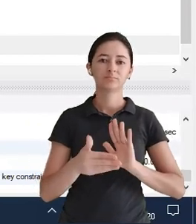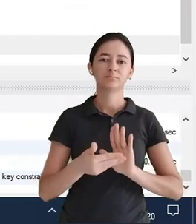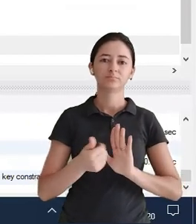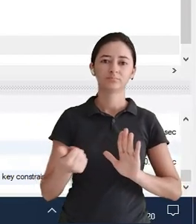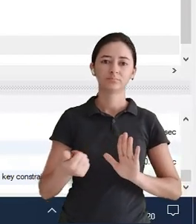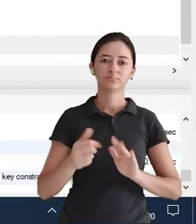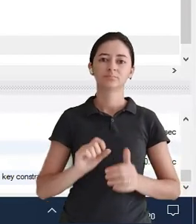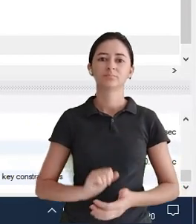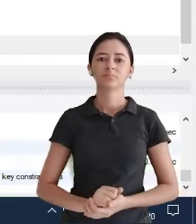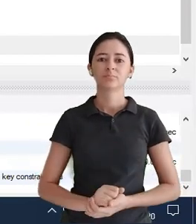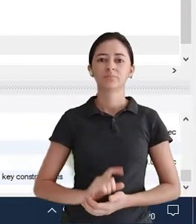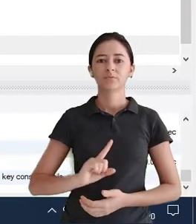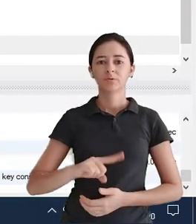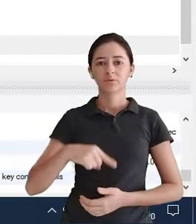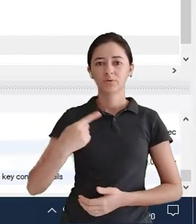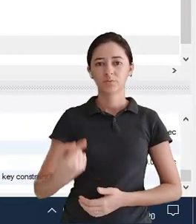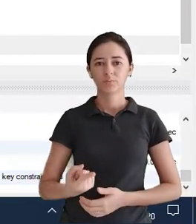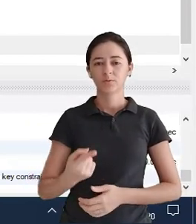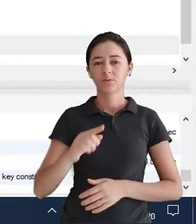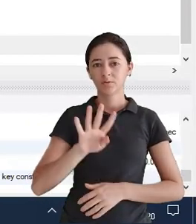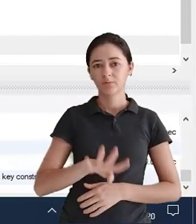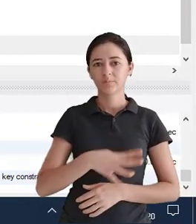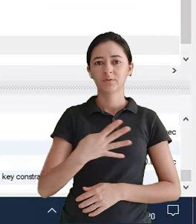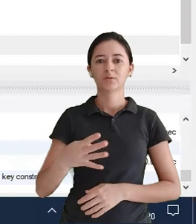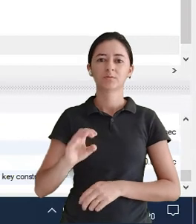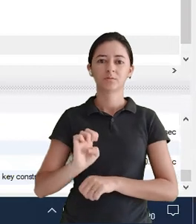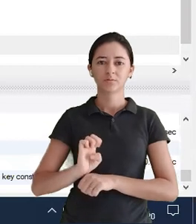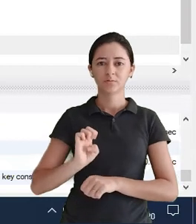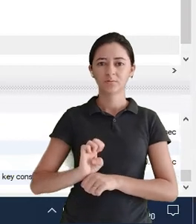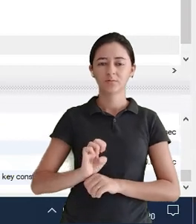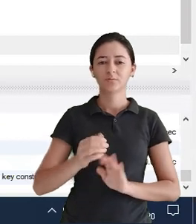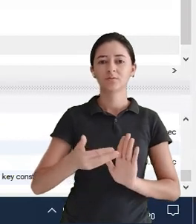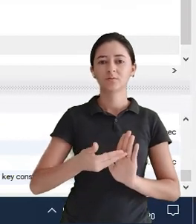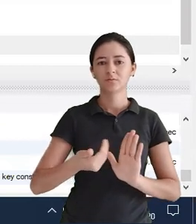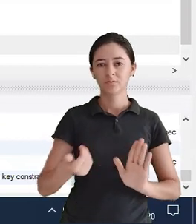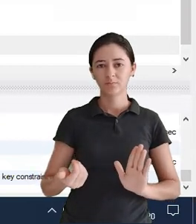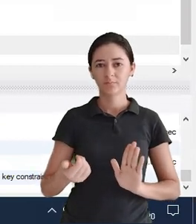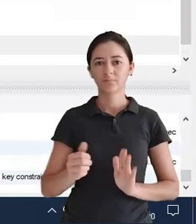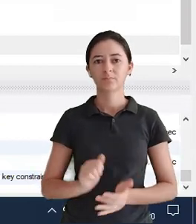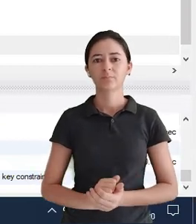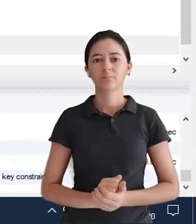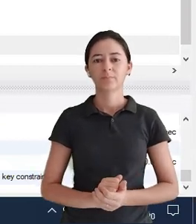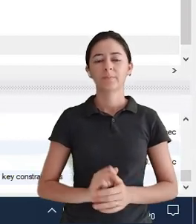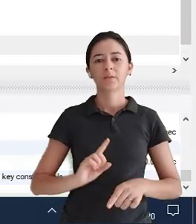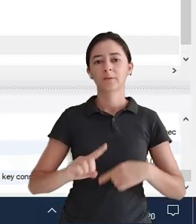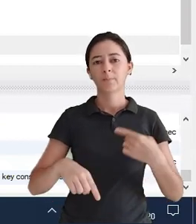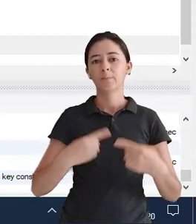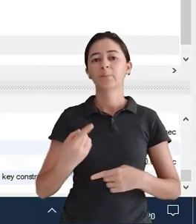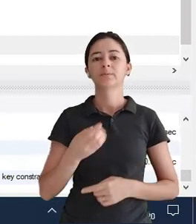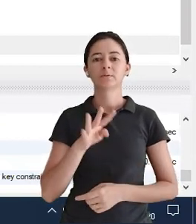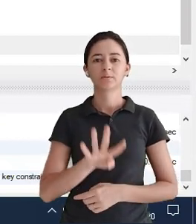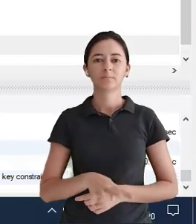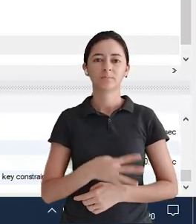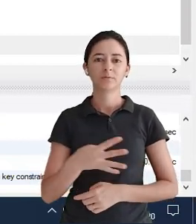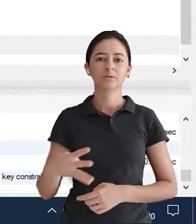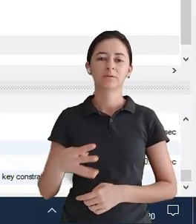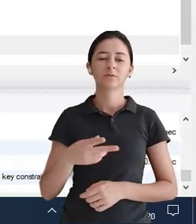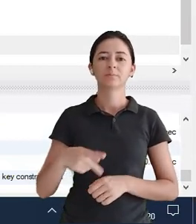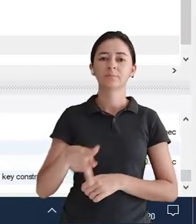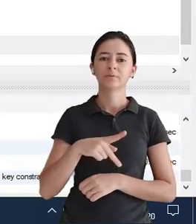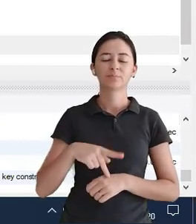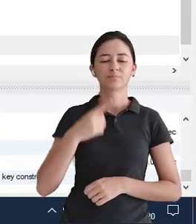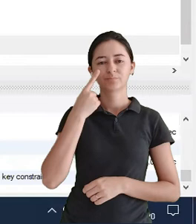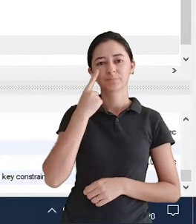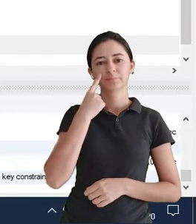Cidade Depois eu vou apagar Estado E por fim Eu vou apagar País